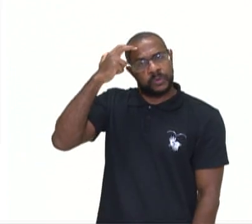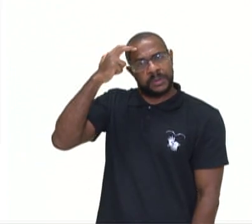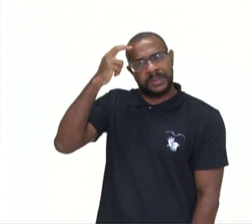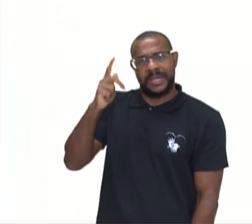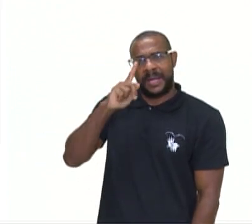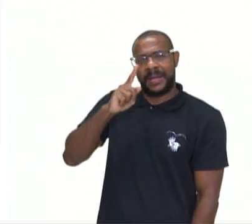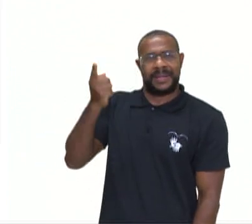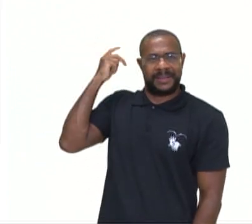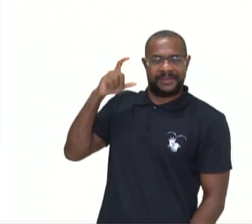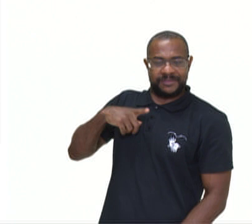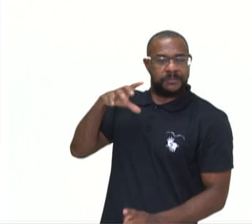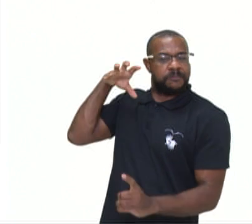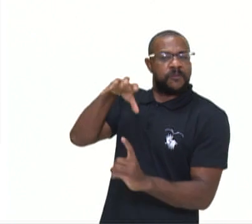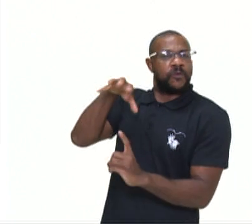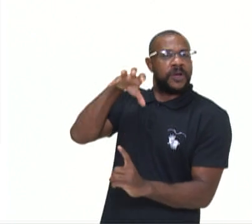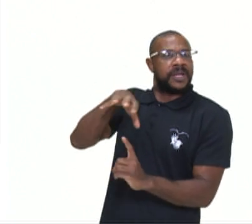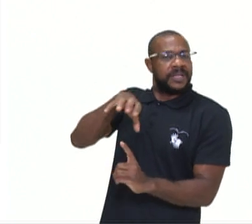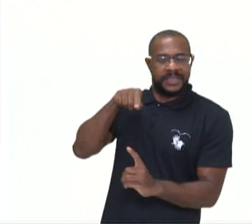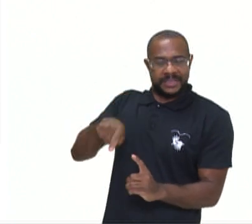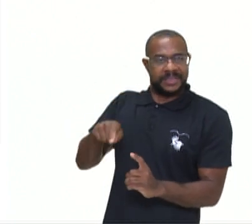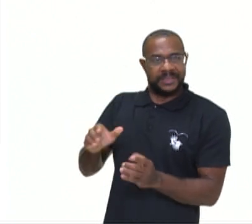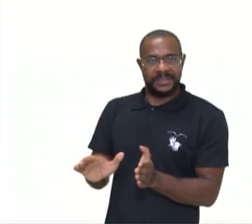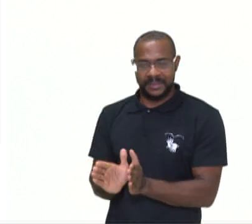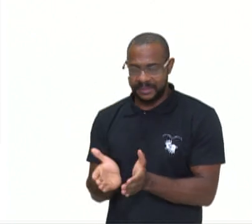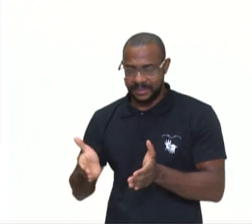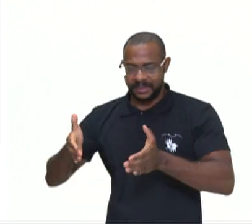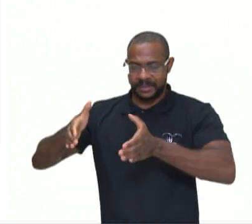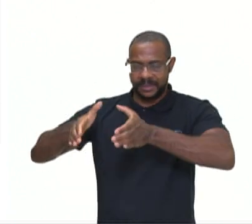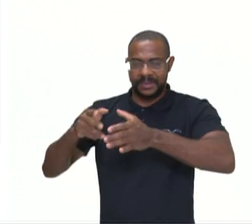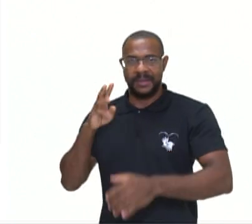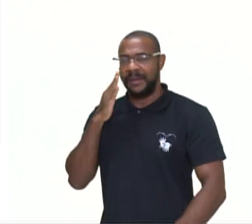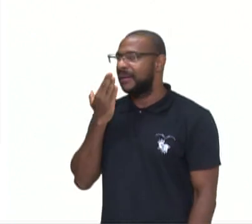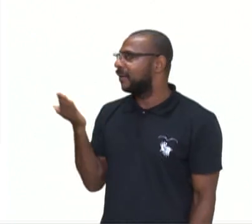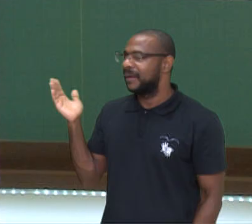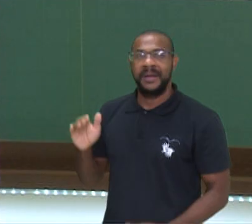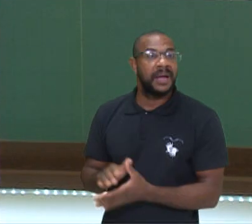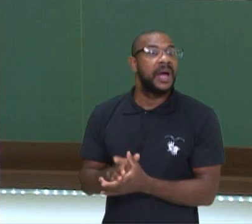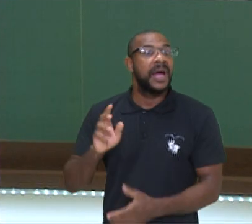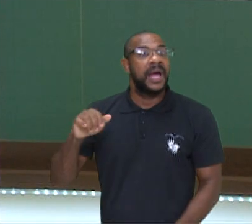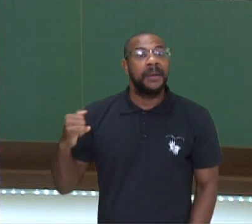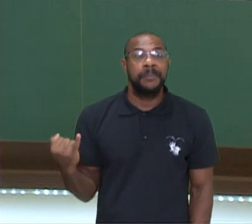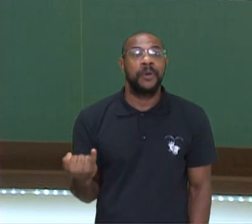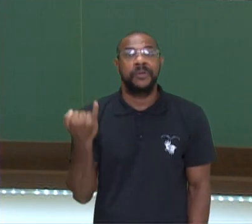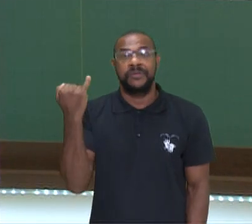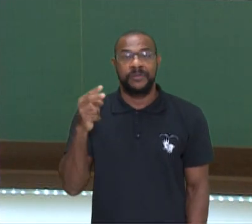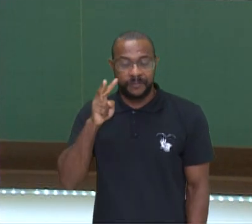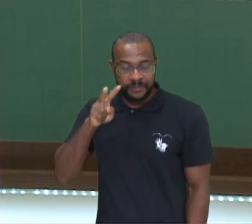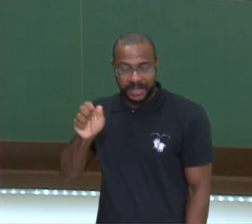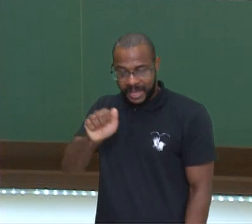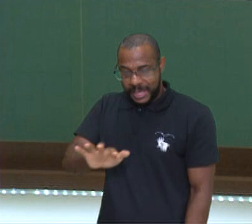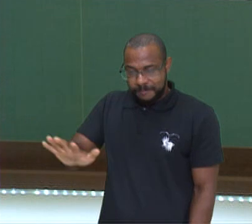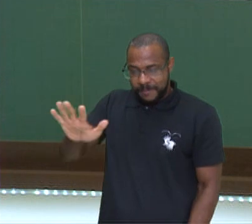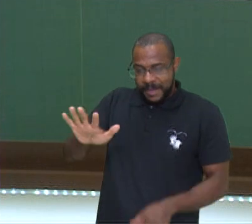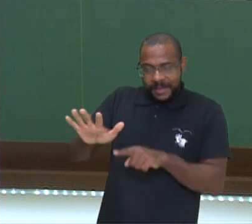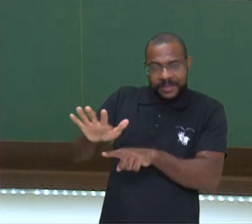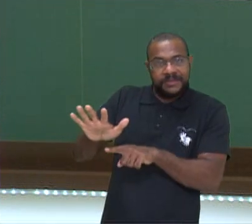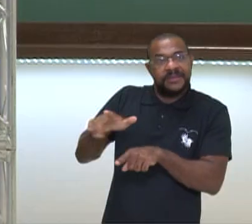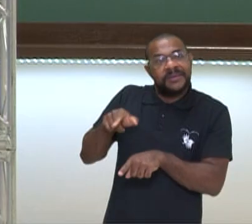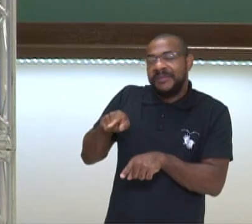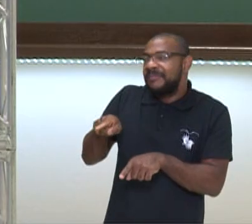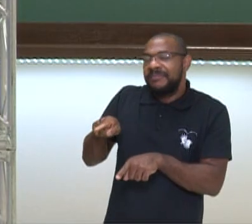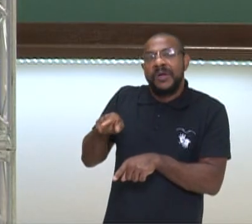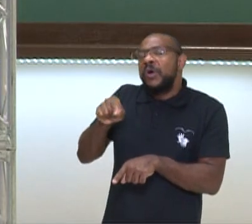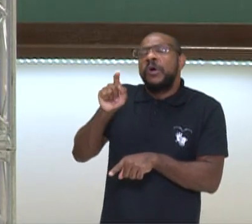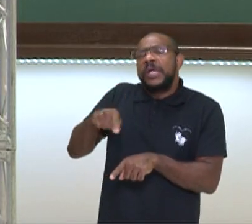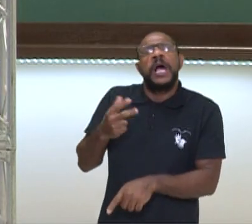essa estética parnasiana. É muito importante, às vezes, a gente ter essa questão da imagem, né? O que é essa